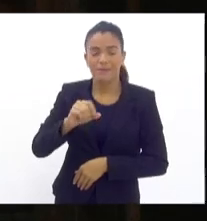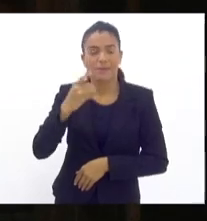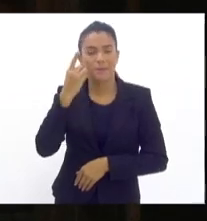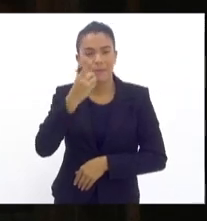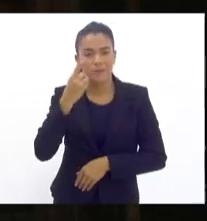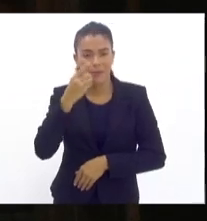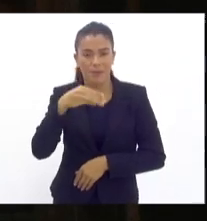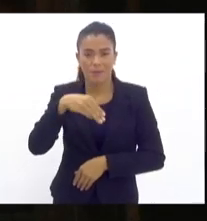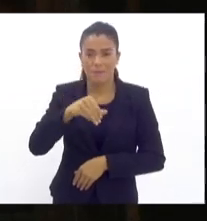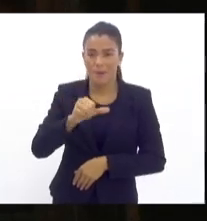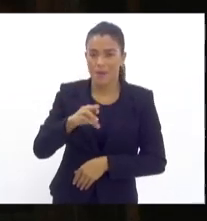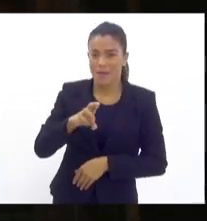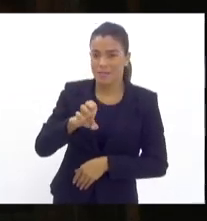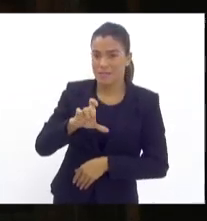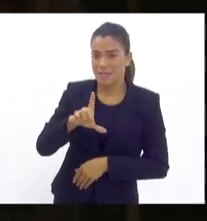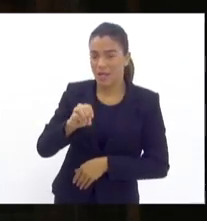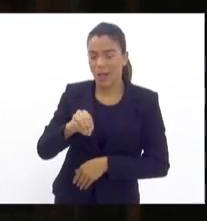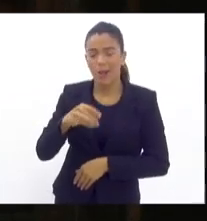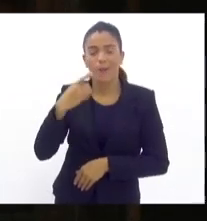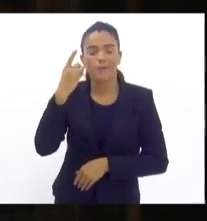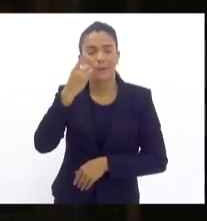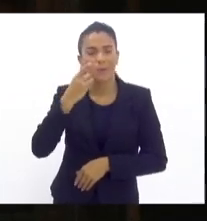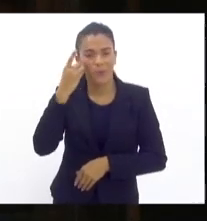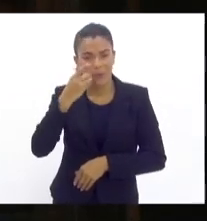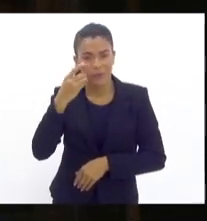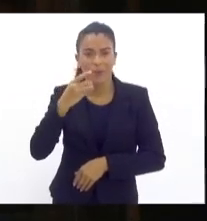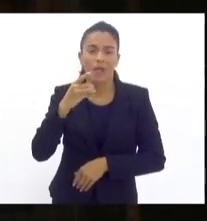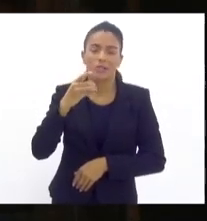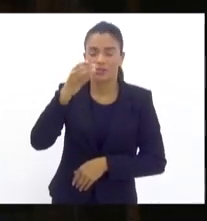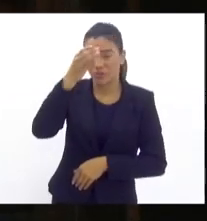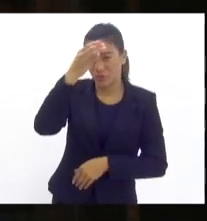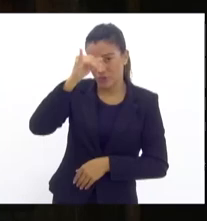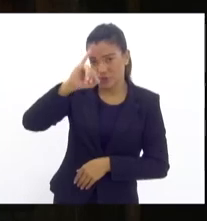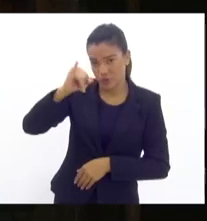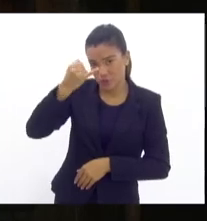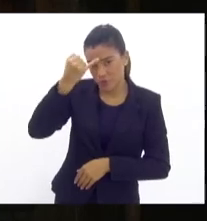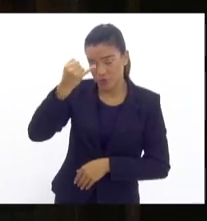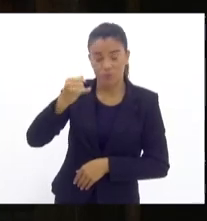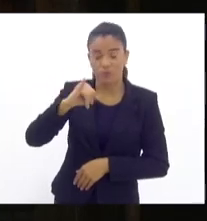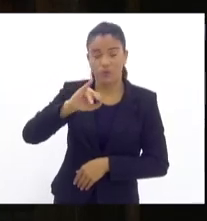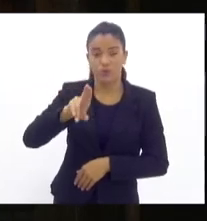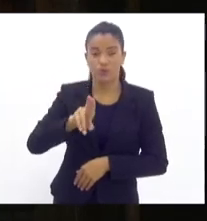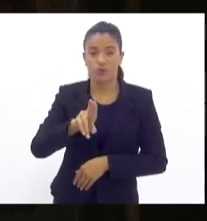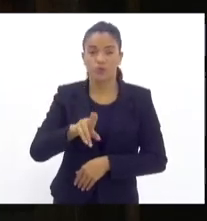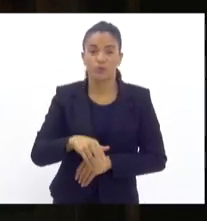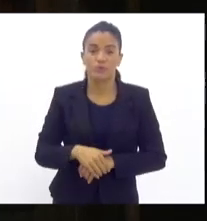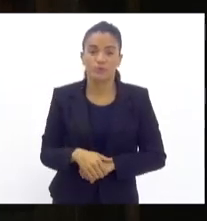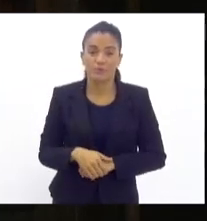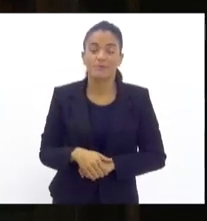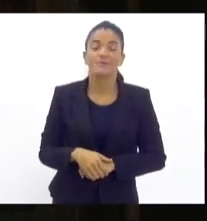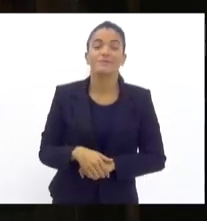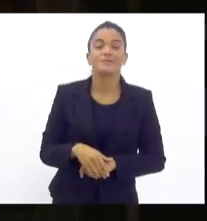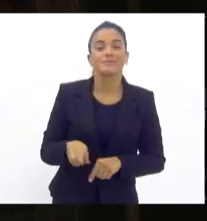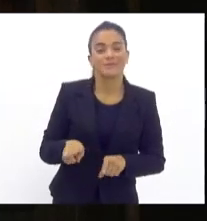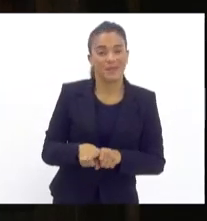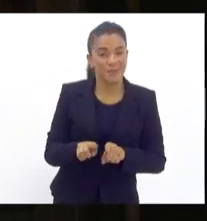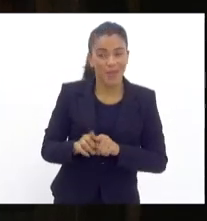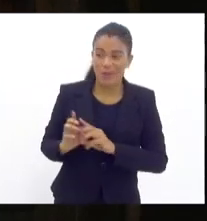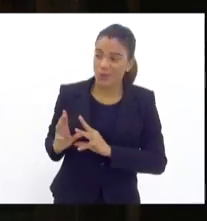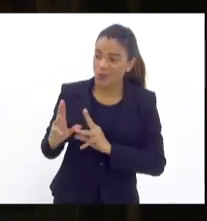deputado Marcelo Dino, deputado Carlinhos da BNH, deputado Tia Ju, e a todos os colegas de farda que compõem,